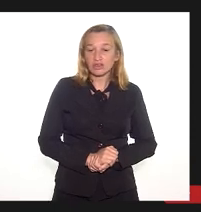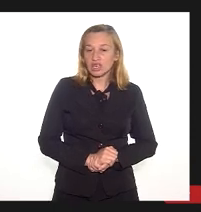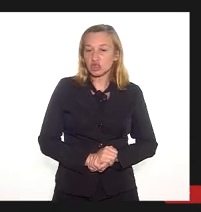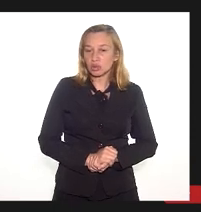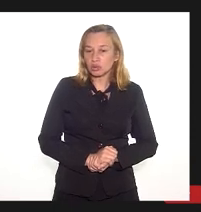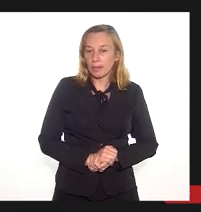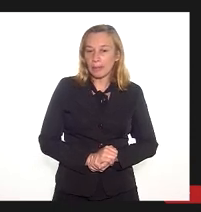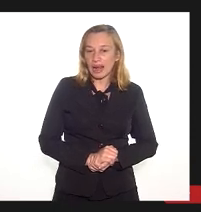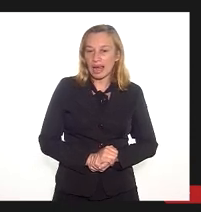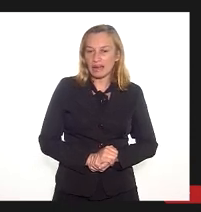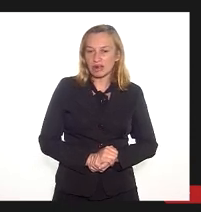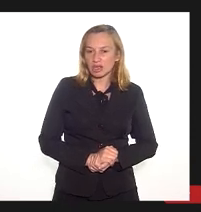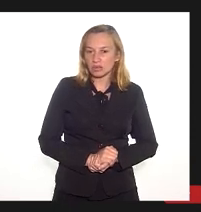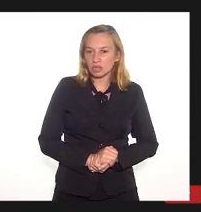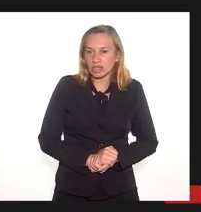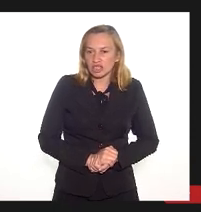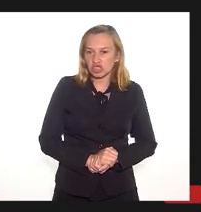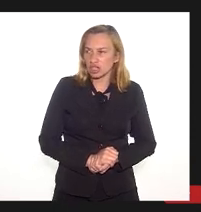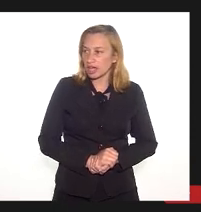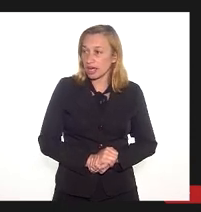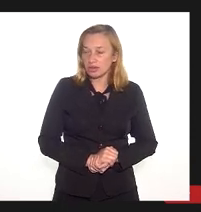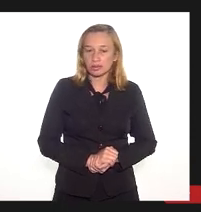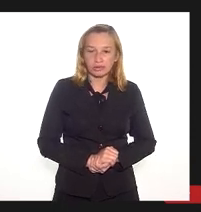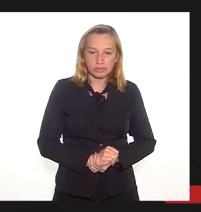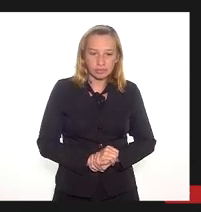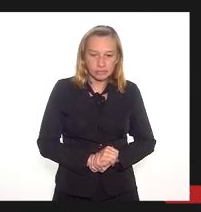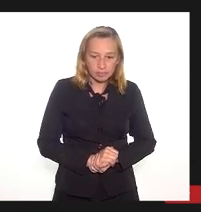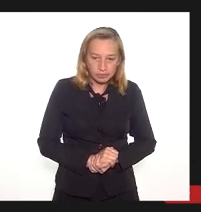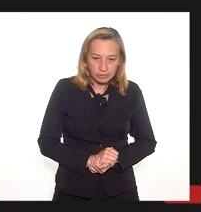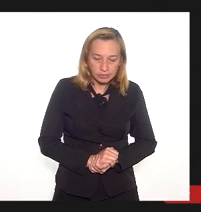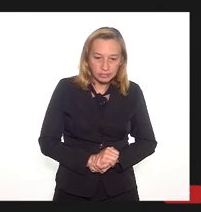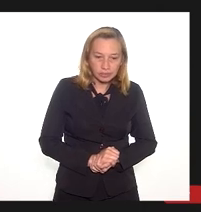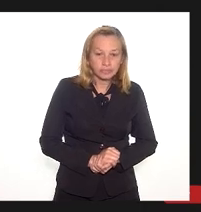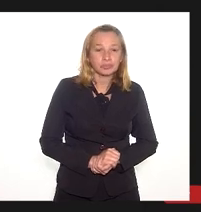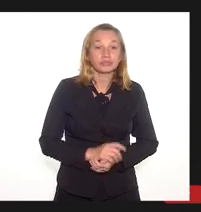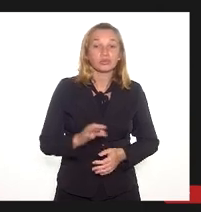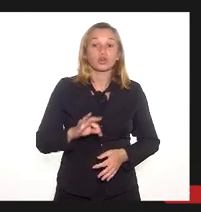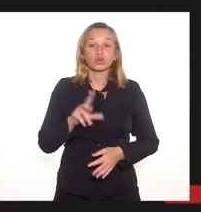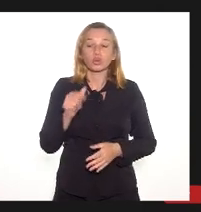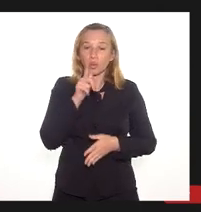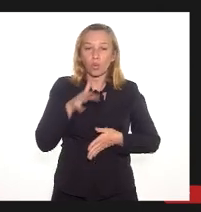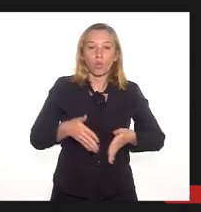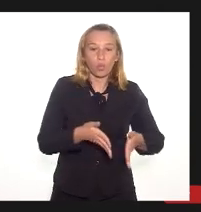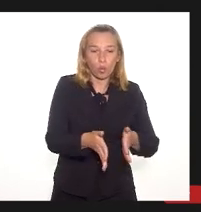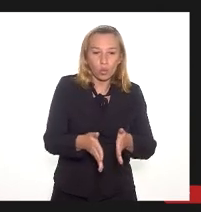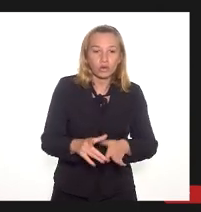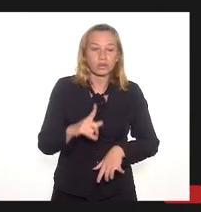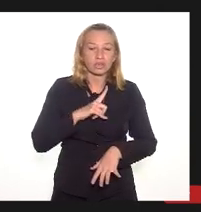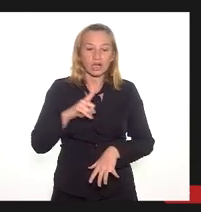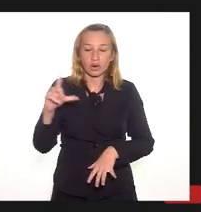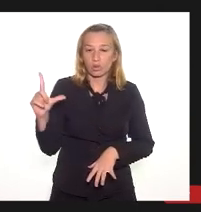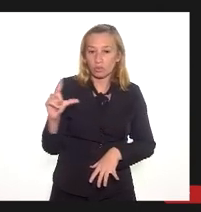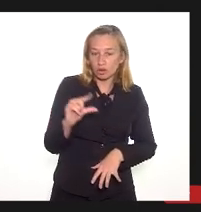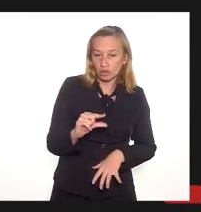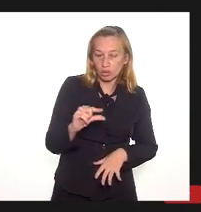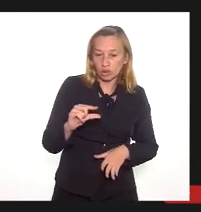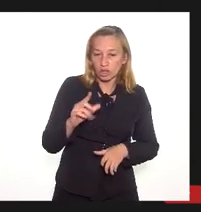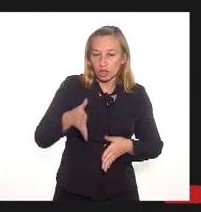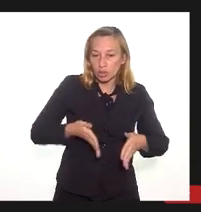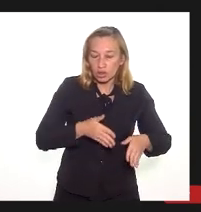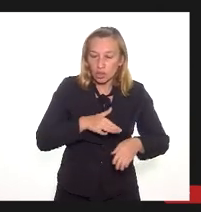Primeira coisa que a gente tem aqui para pensar nessa área, é o seguinte, todo o rio tem um leito menor que ele corre